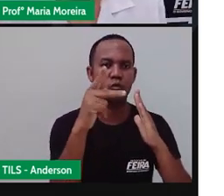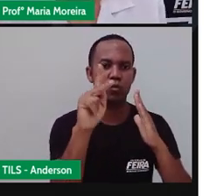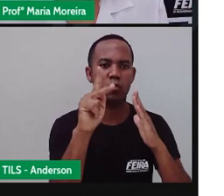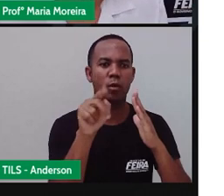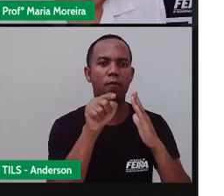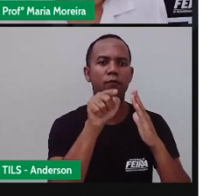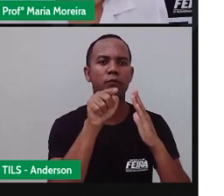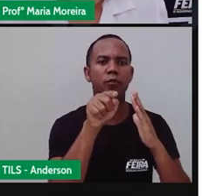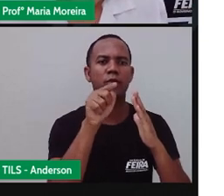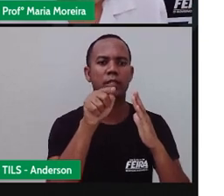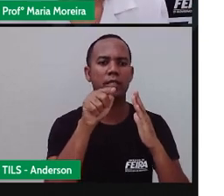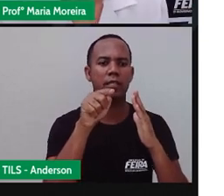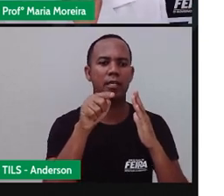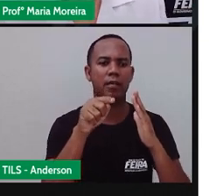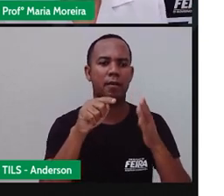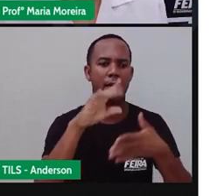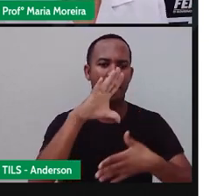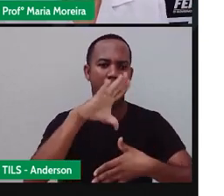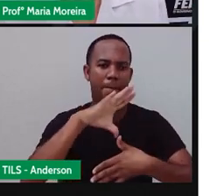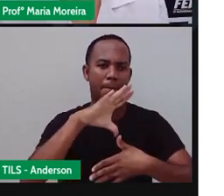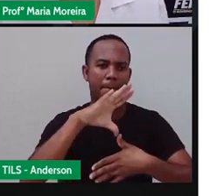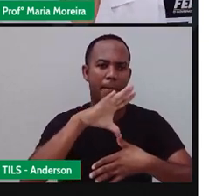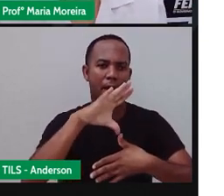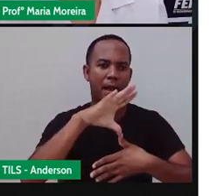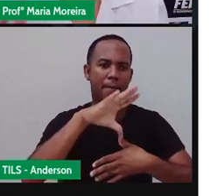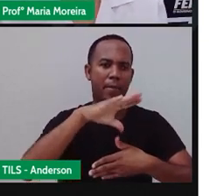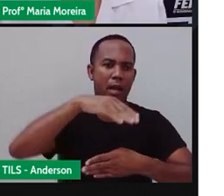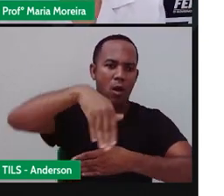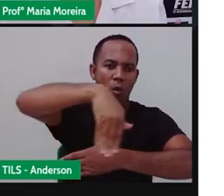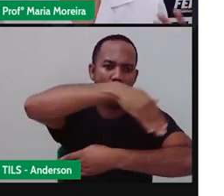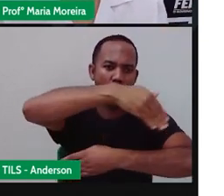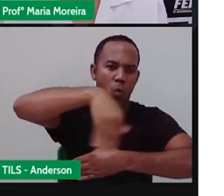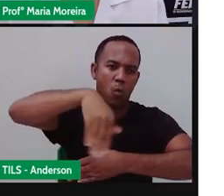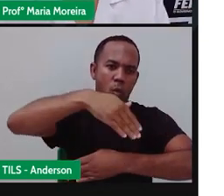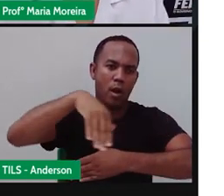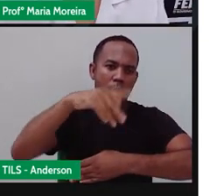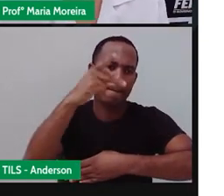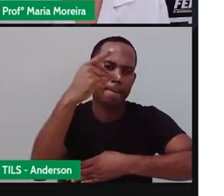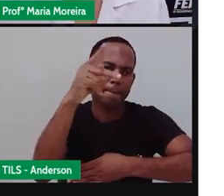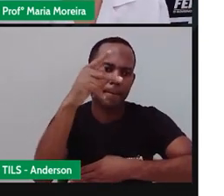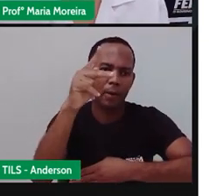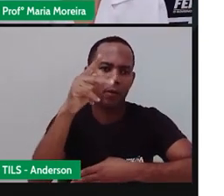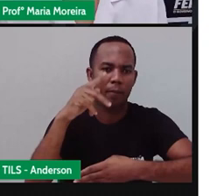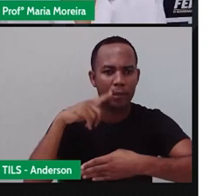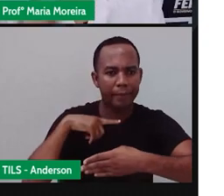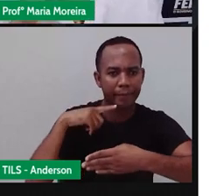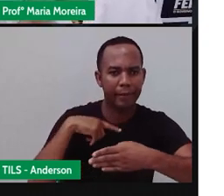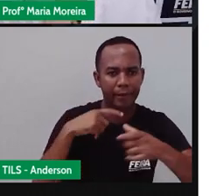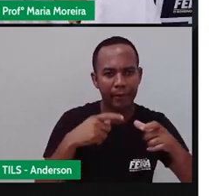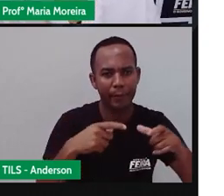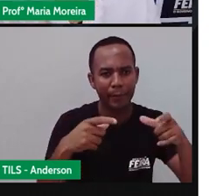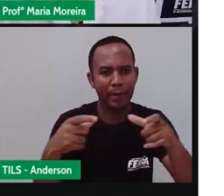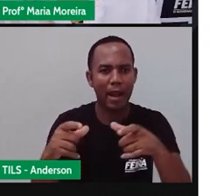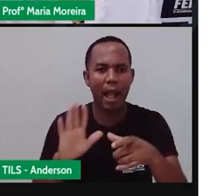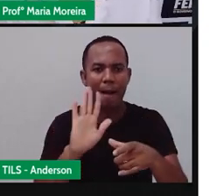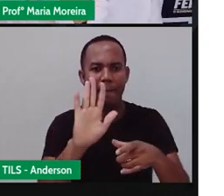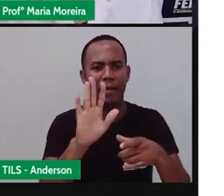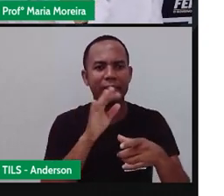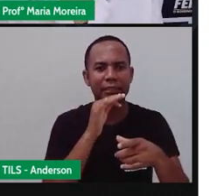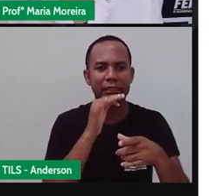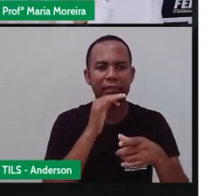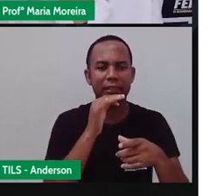E aí, eu vou botar uma rua que não existe? Não. O mapa tem que ser de coisas o quê? Existentes. Aí, vocês podem me perguntar.